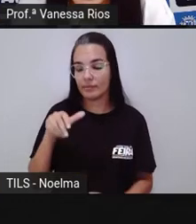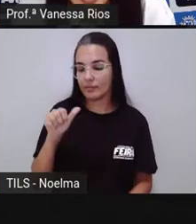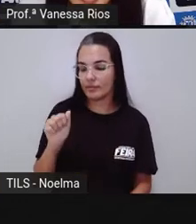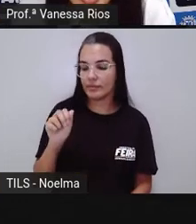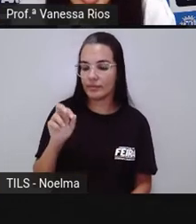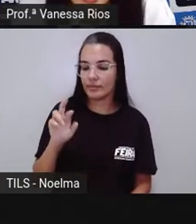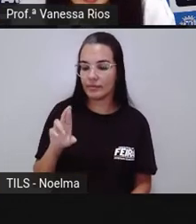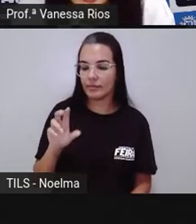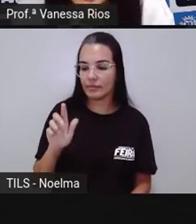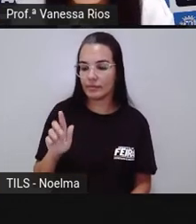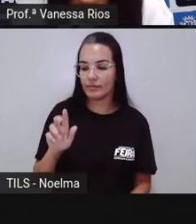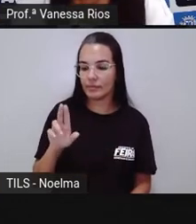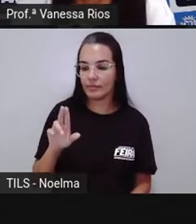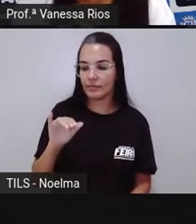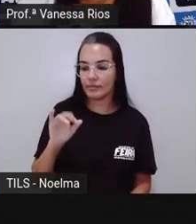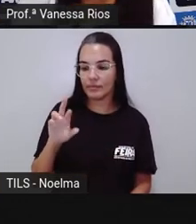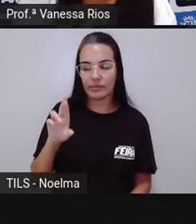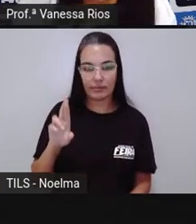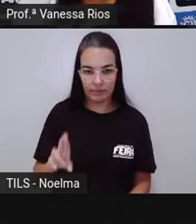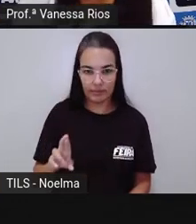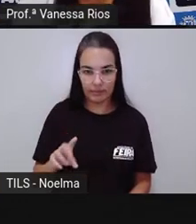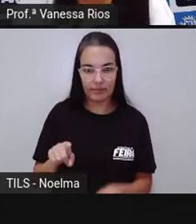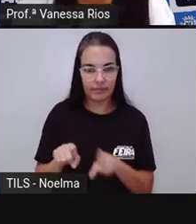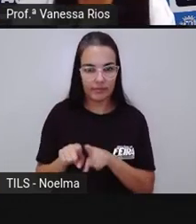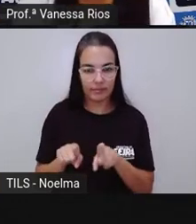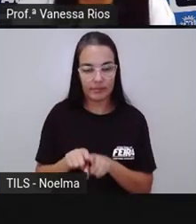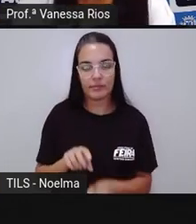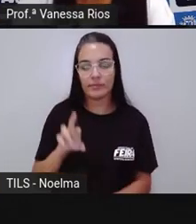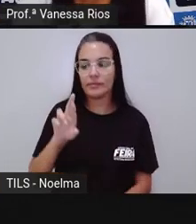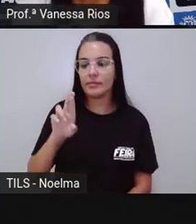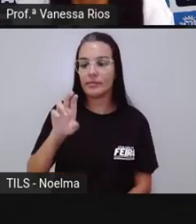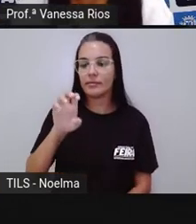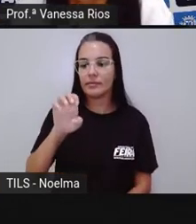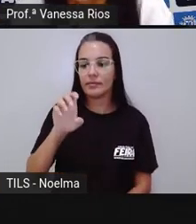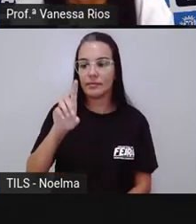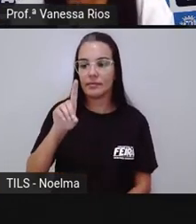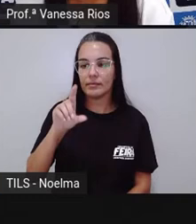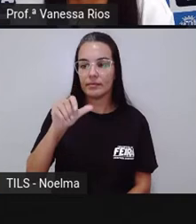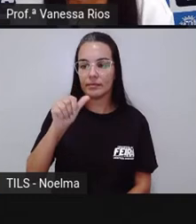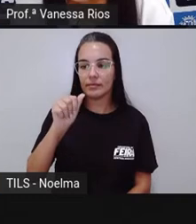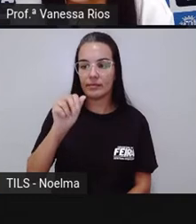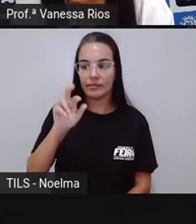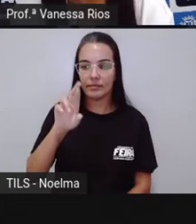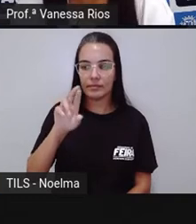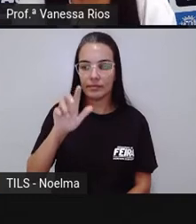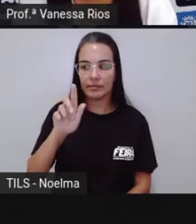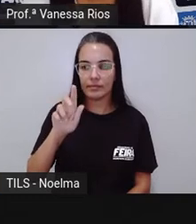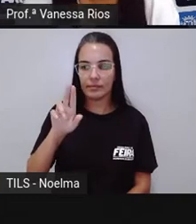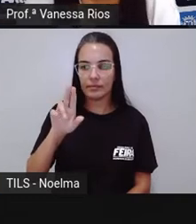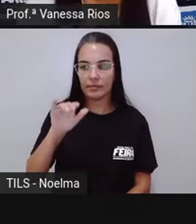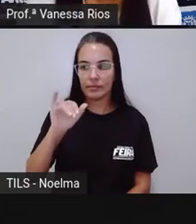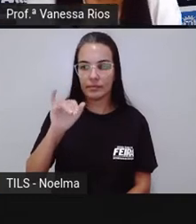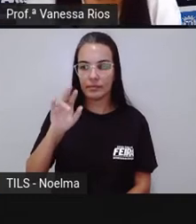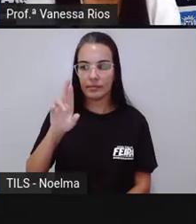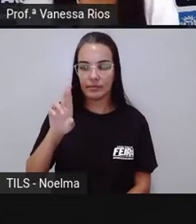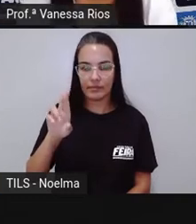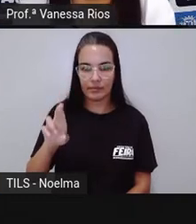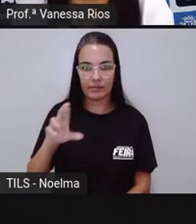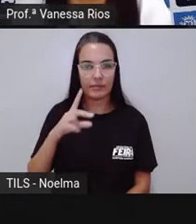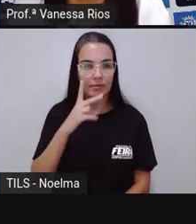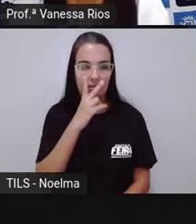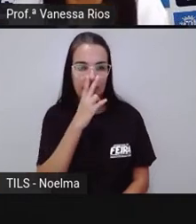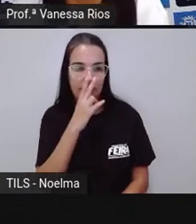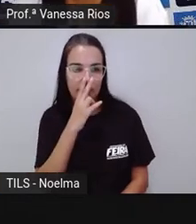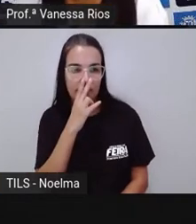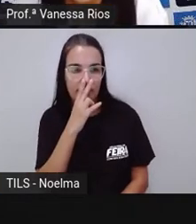e redarguir não recebem acento agudo, mas na pronúncia é como se